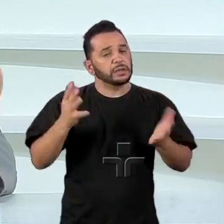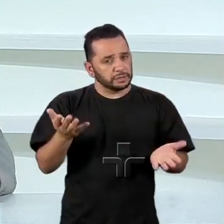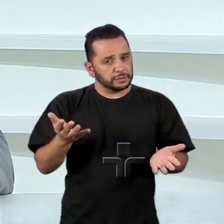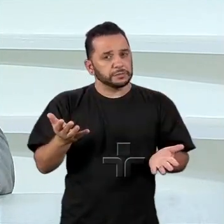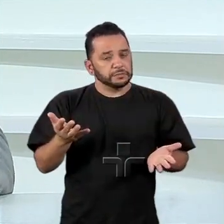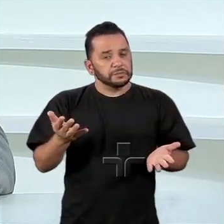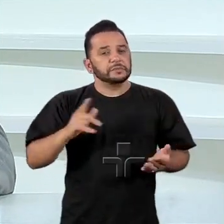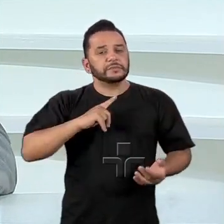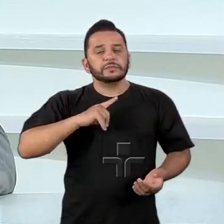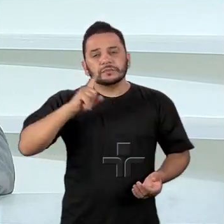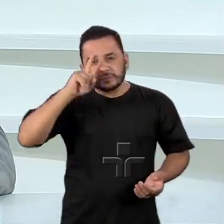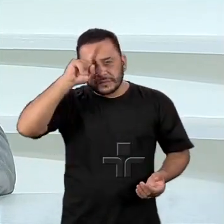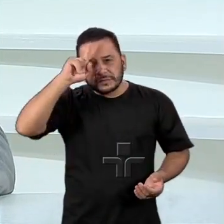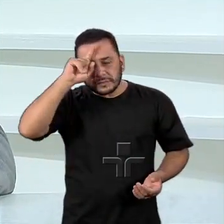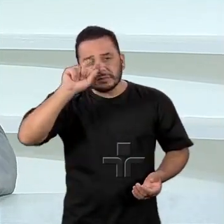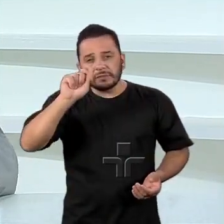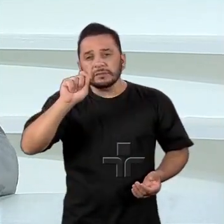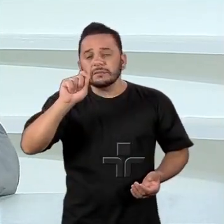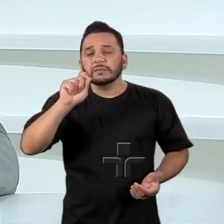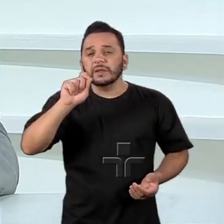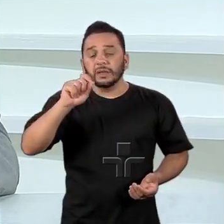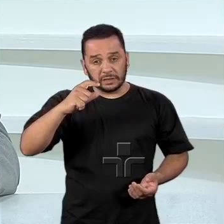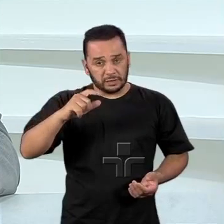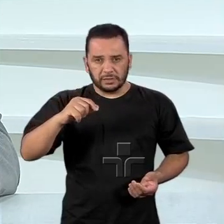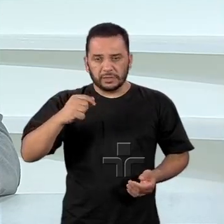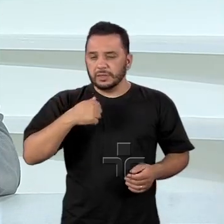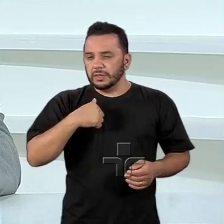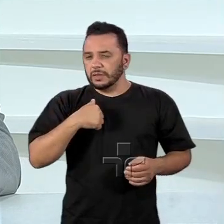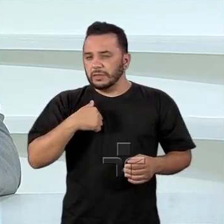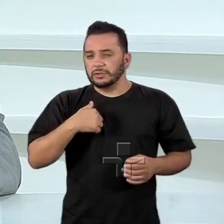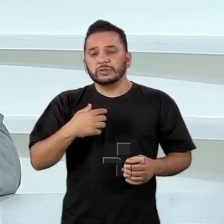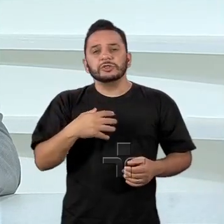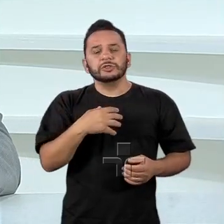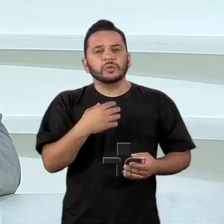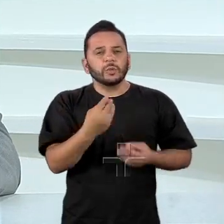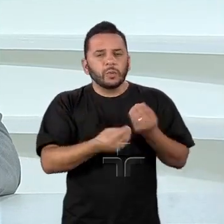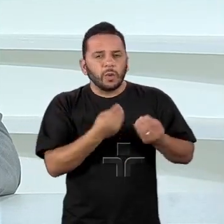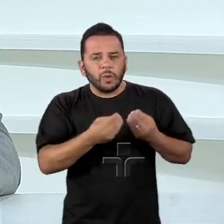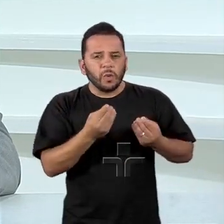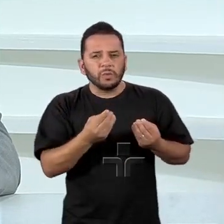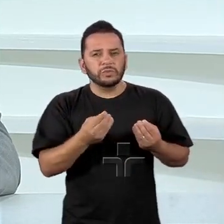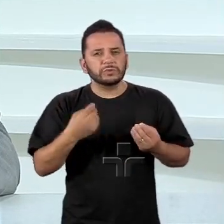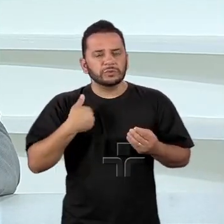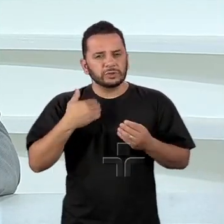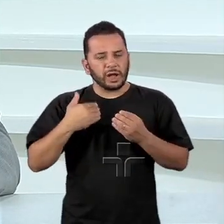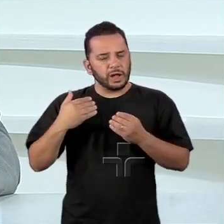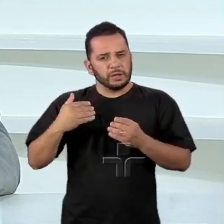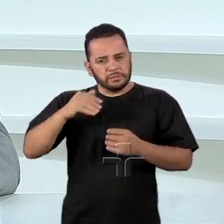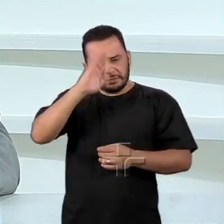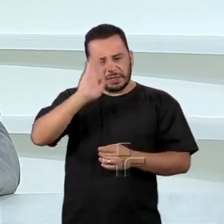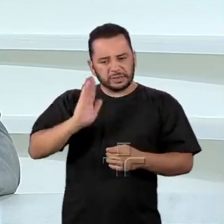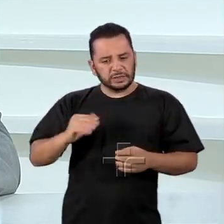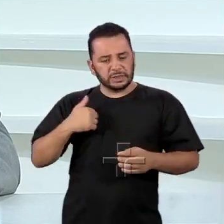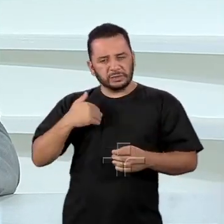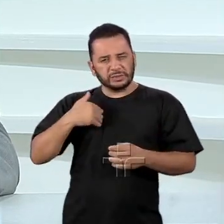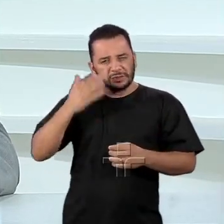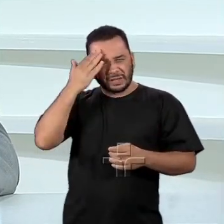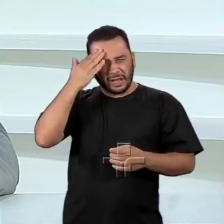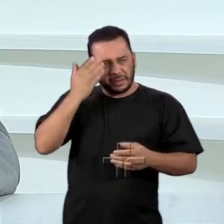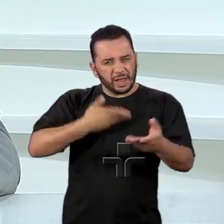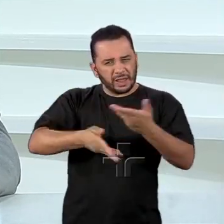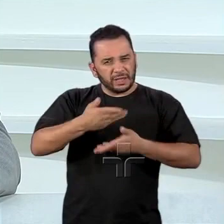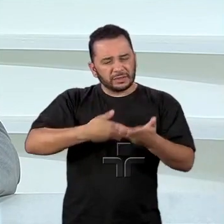ideia de se mudar, de uma alteração no nosso posicionamento tradicional na questão Israel-Palestina, e